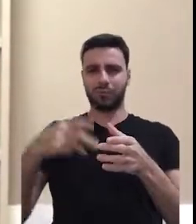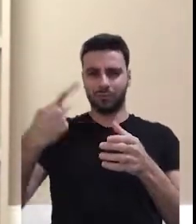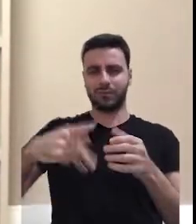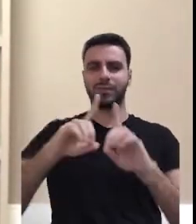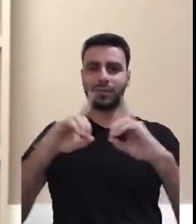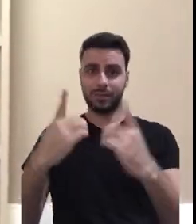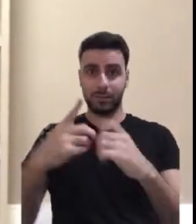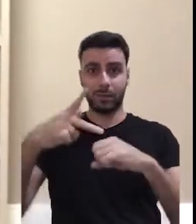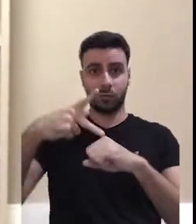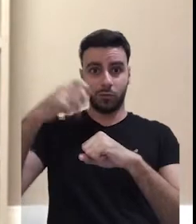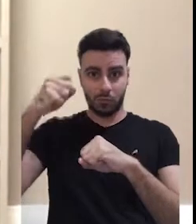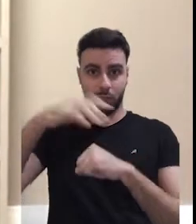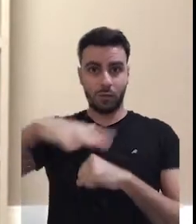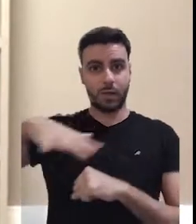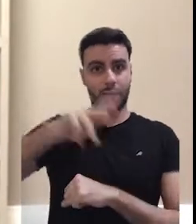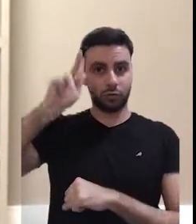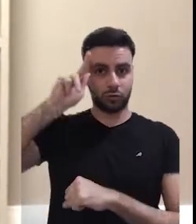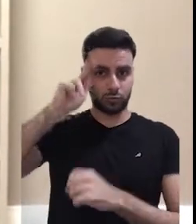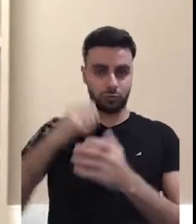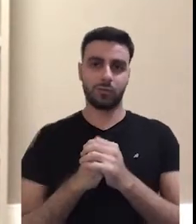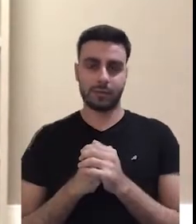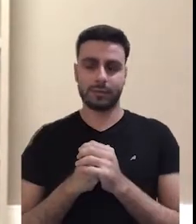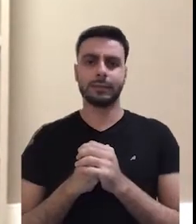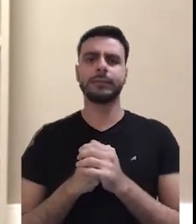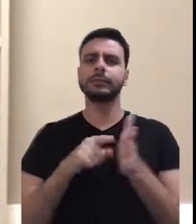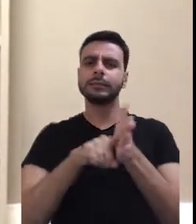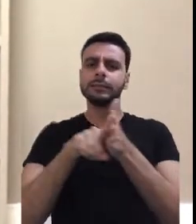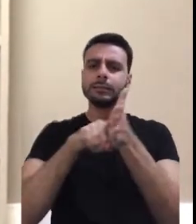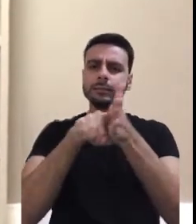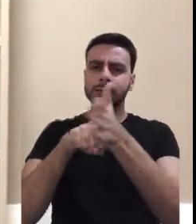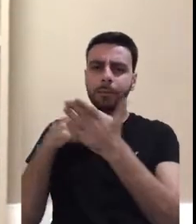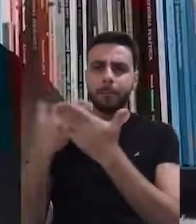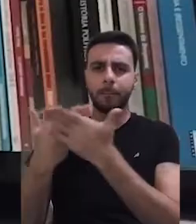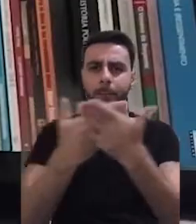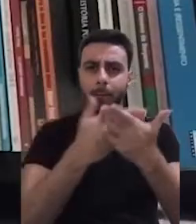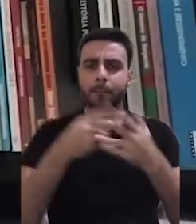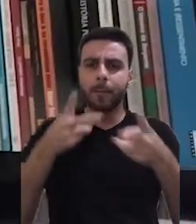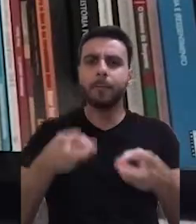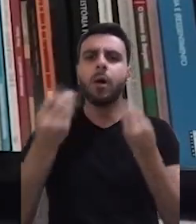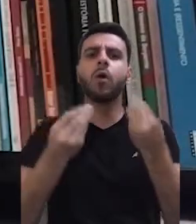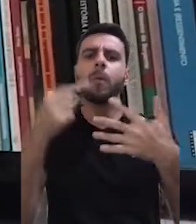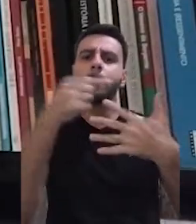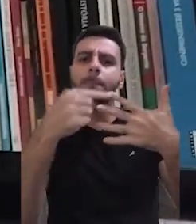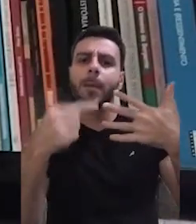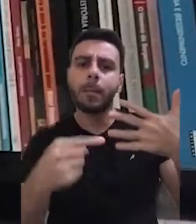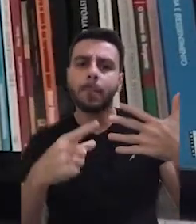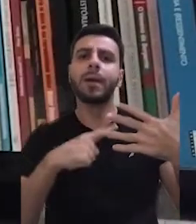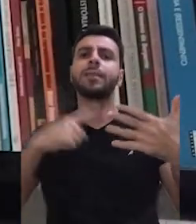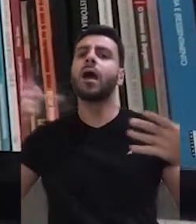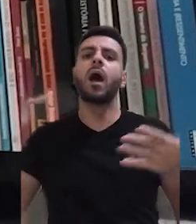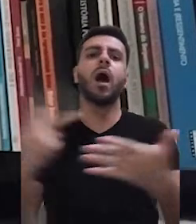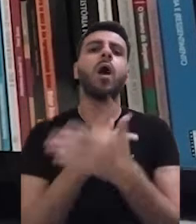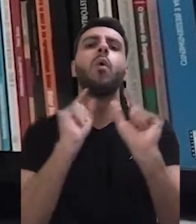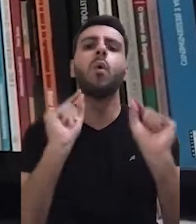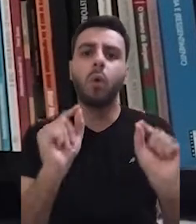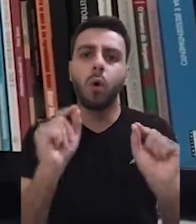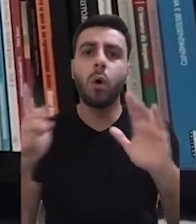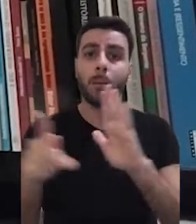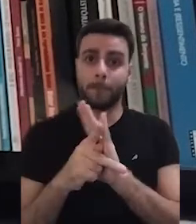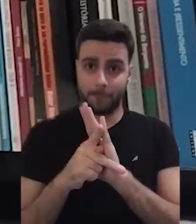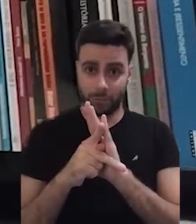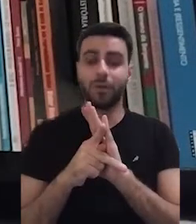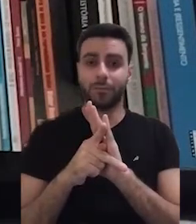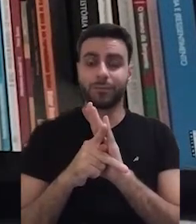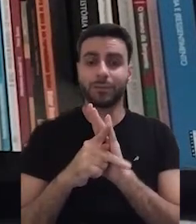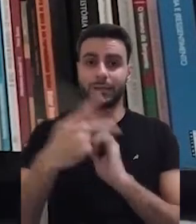Laboratório de História Política e Social do Departamento e Programa de Pós-Graduação em História. Em nossas pesquisas, nós buscamos entender quais